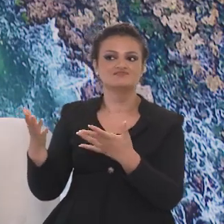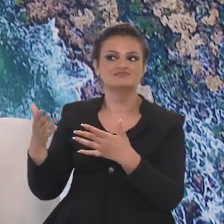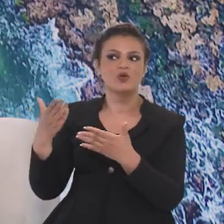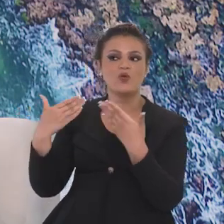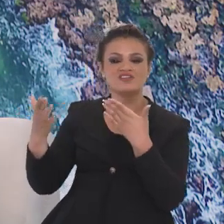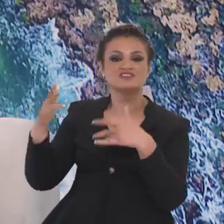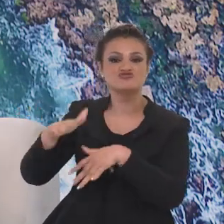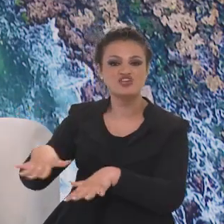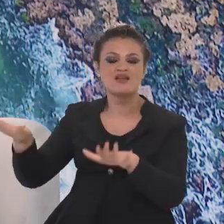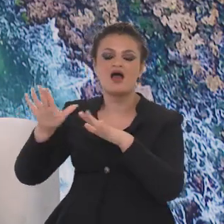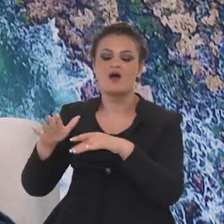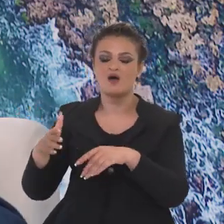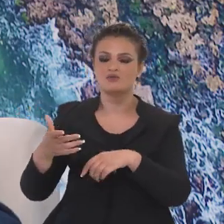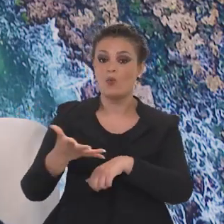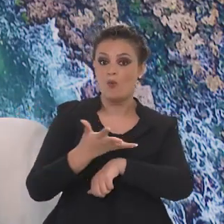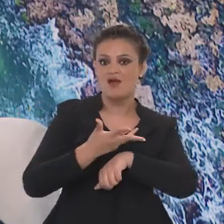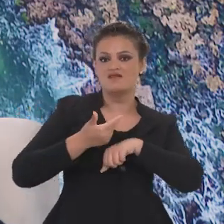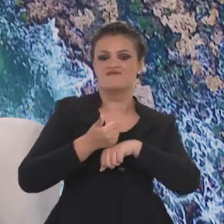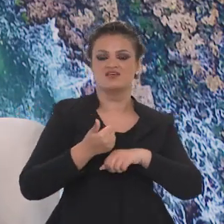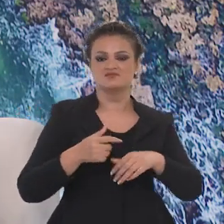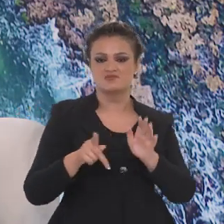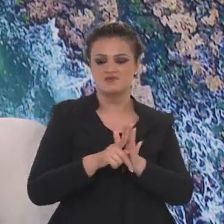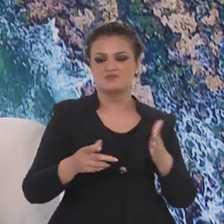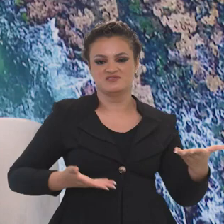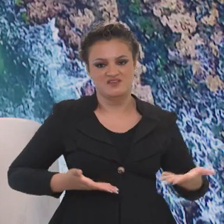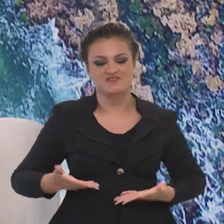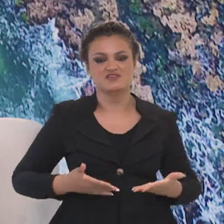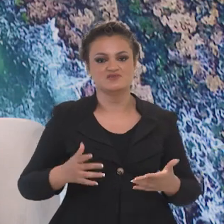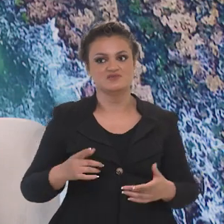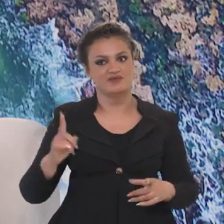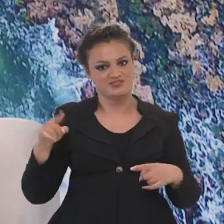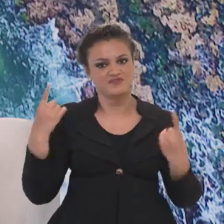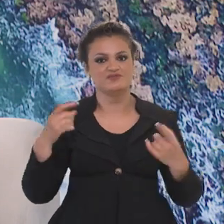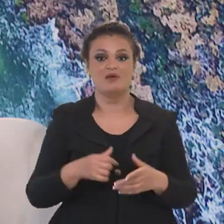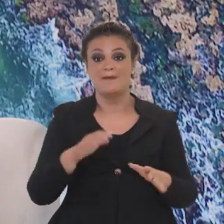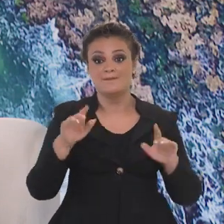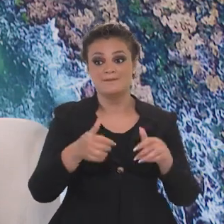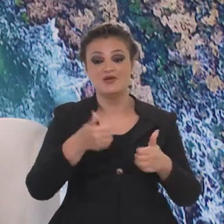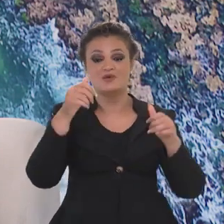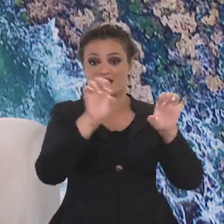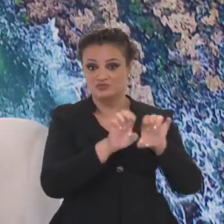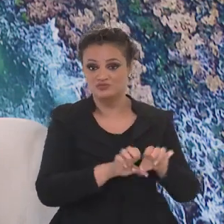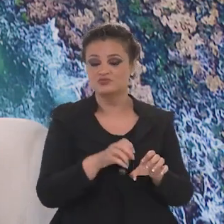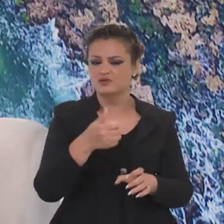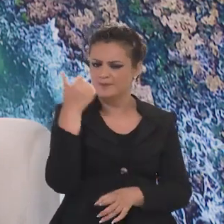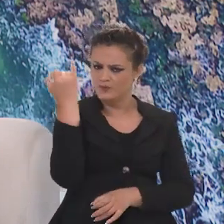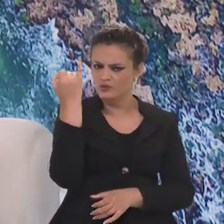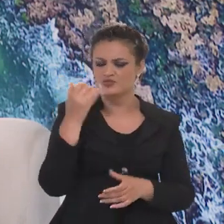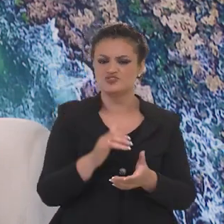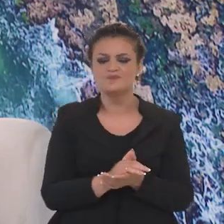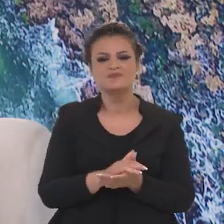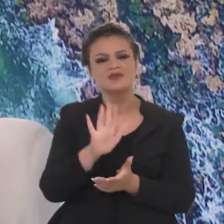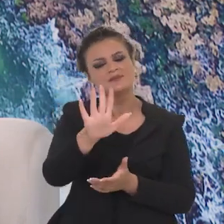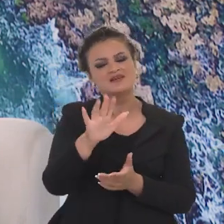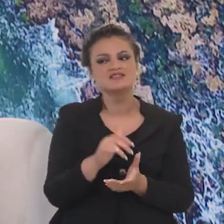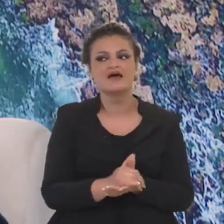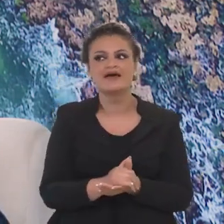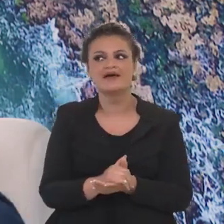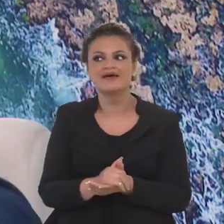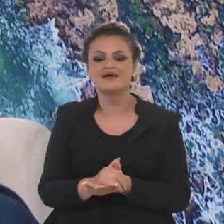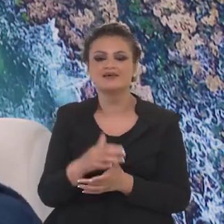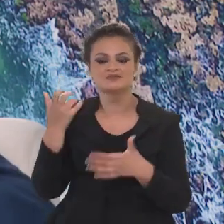de maneira geral, qualificação de serviço. Eu acho que esse um grande desafio. Melhorar a infraestrutura brasileira é muito importante. Agora,